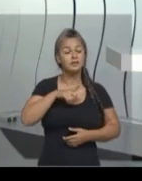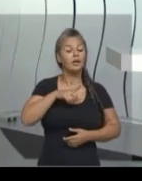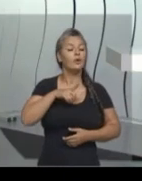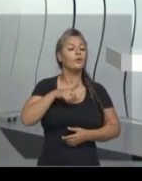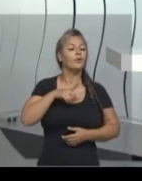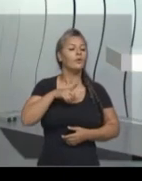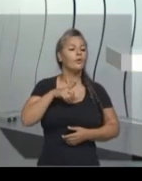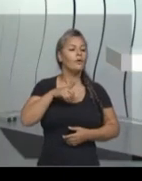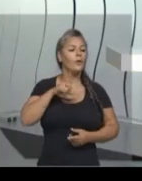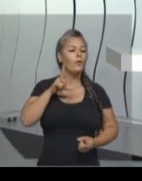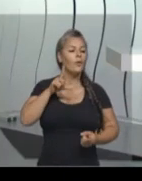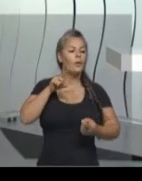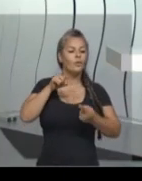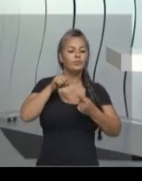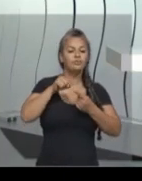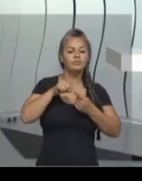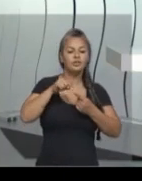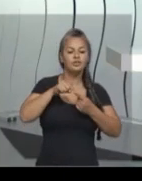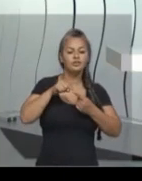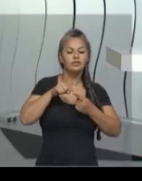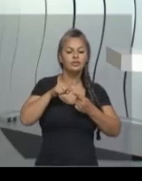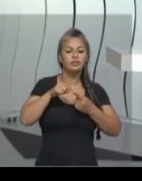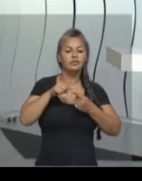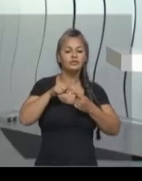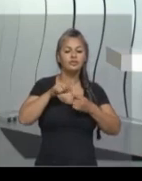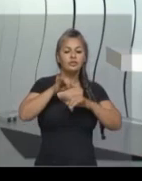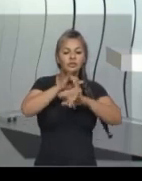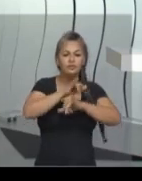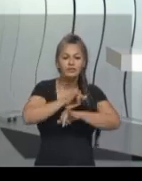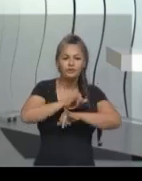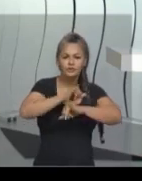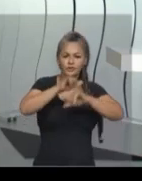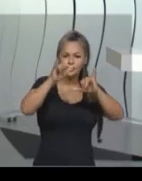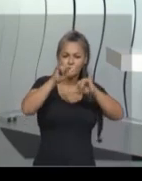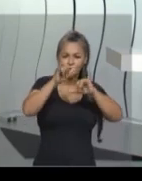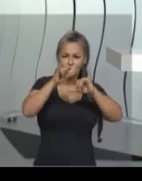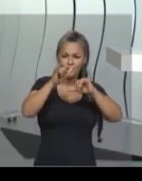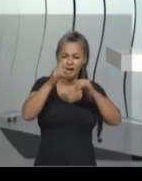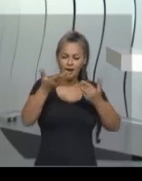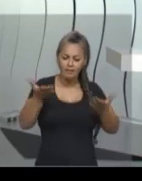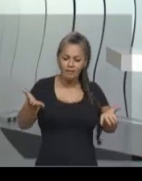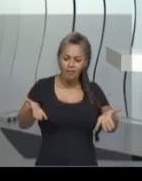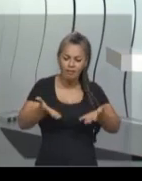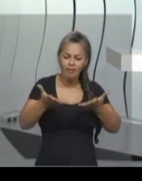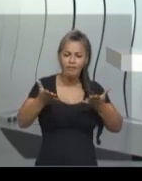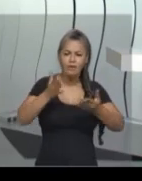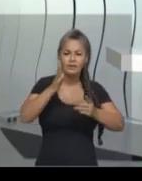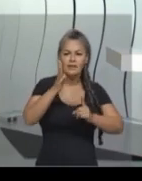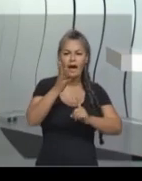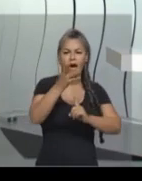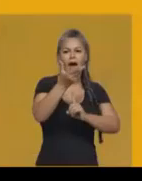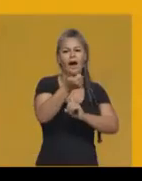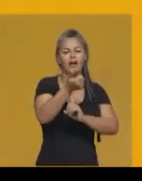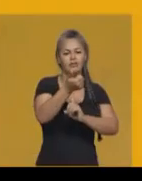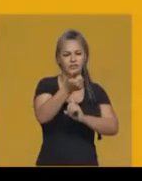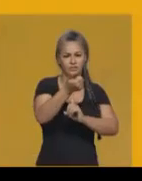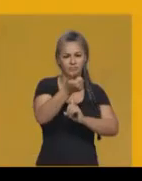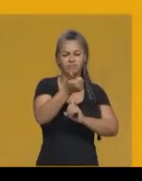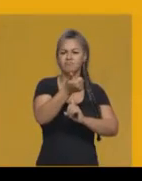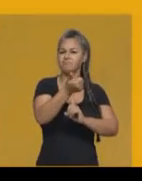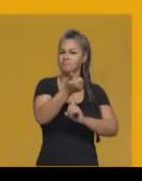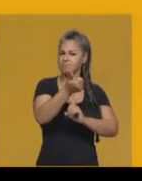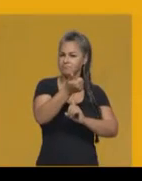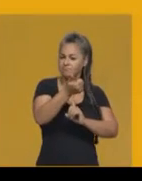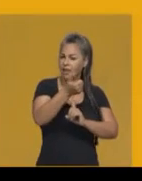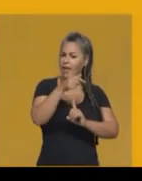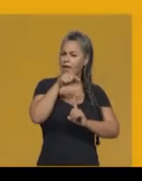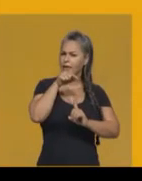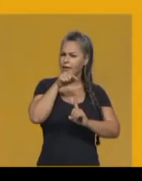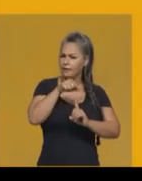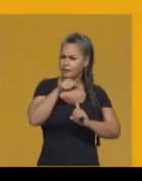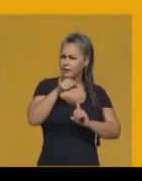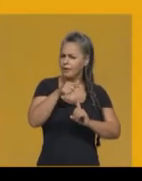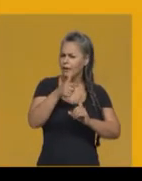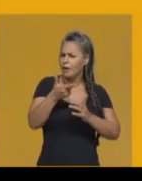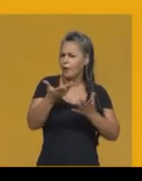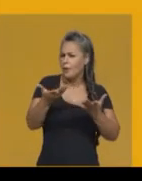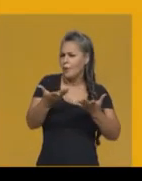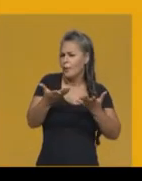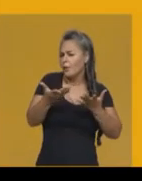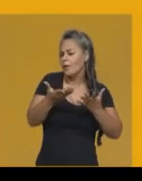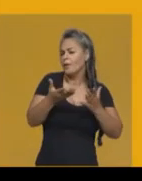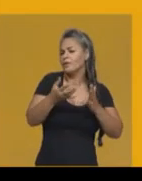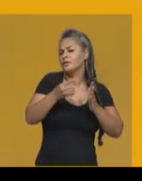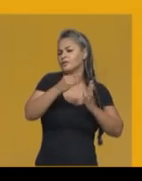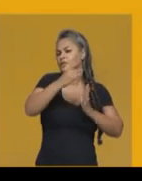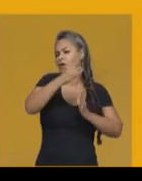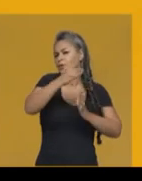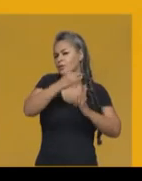quadros que esses pintores fizeram são hoje em dia documentos históricos importantes para